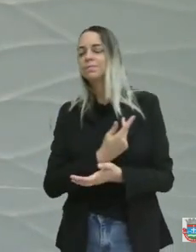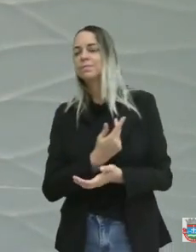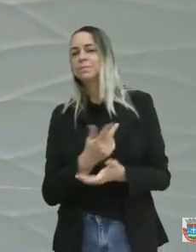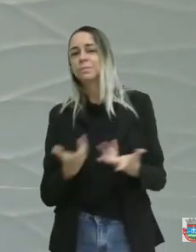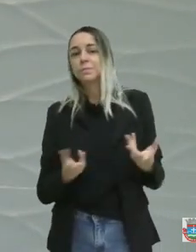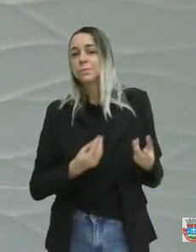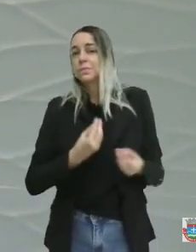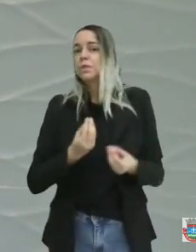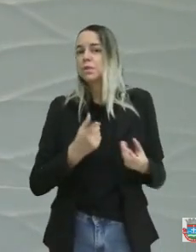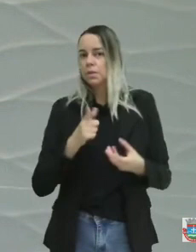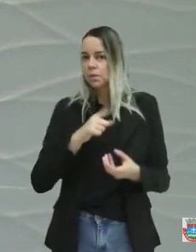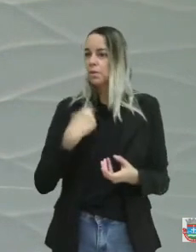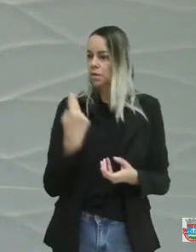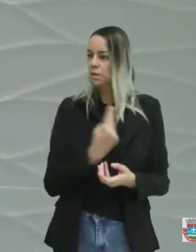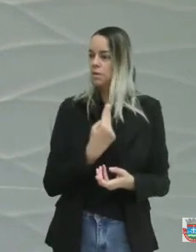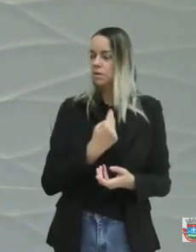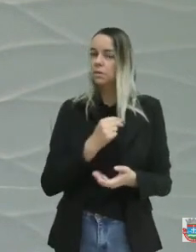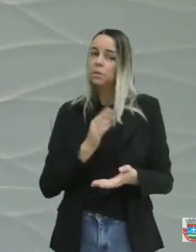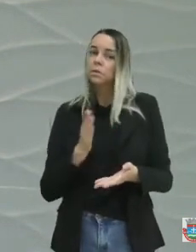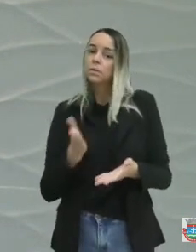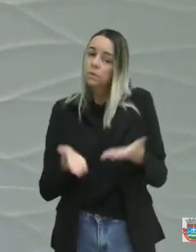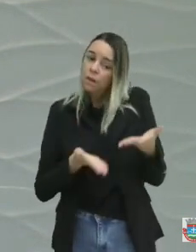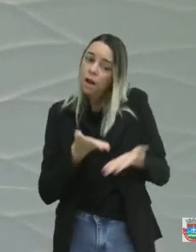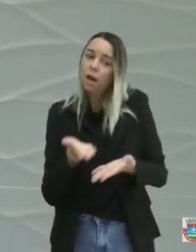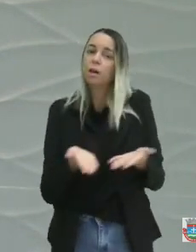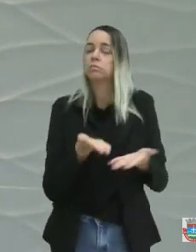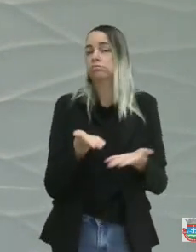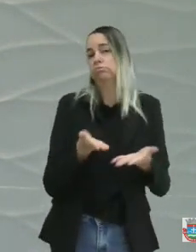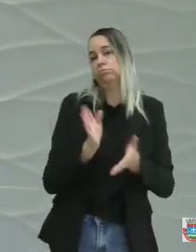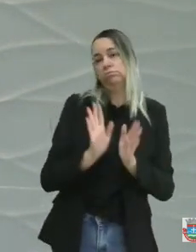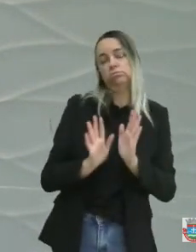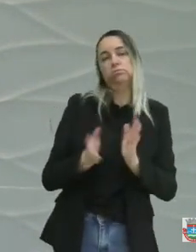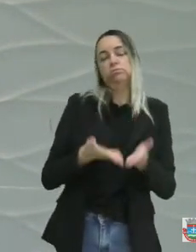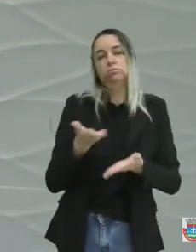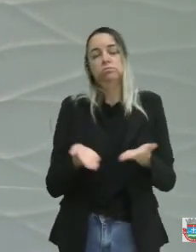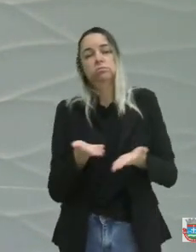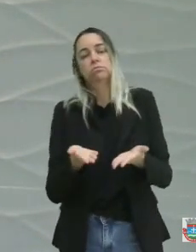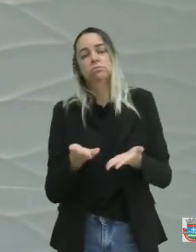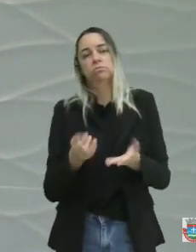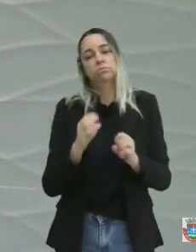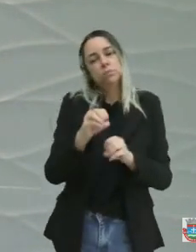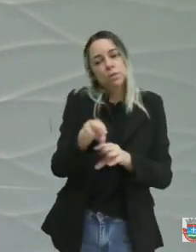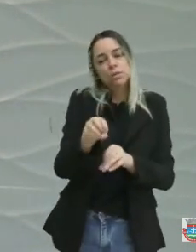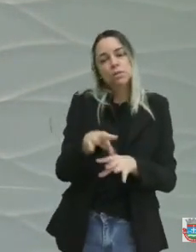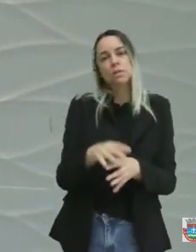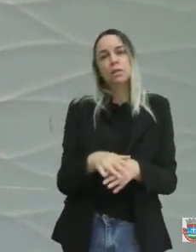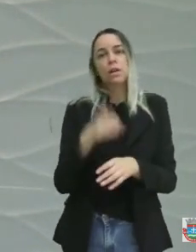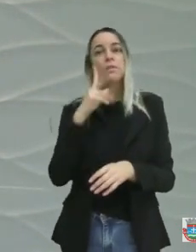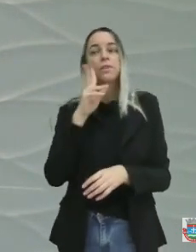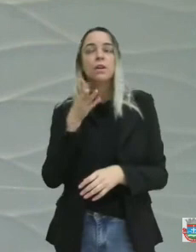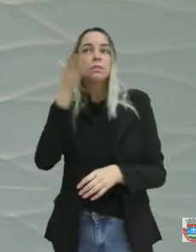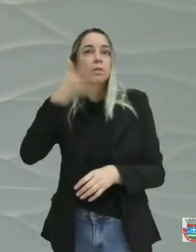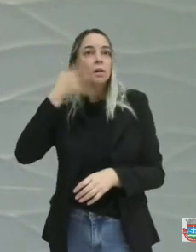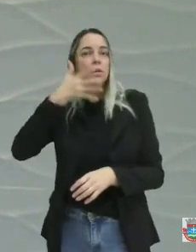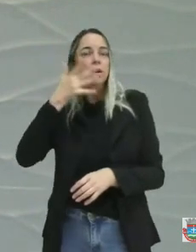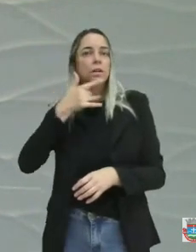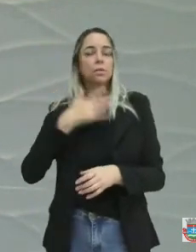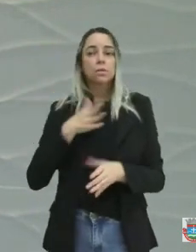A gente tem que ter cuidado na nossa população. Eu vi um discurso do prefeito dizendo que sabia cuidar do povo, mas não está sabendo não, prefeito.